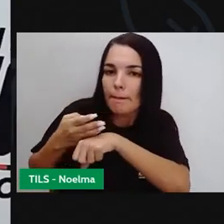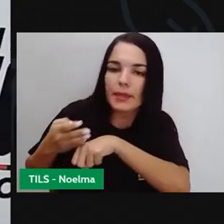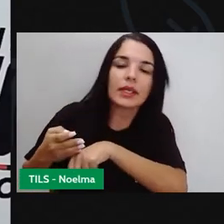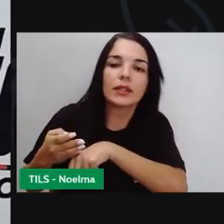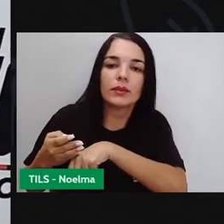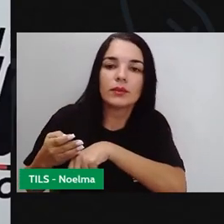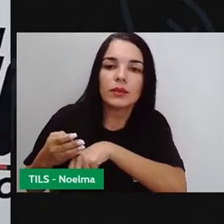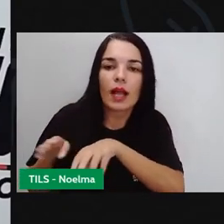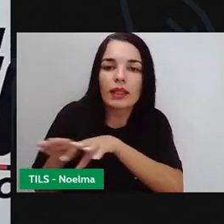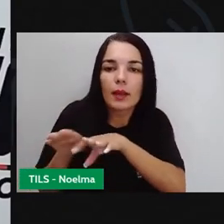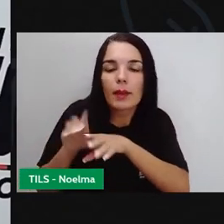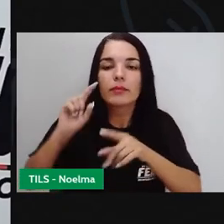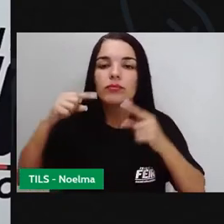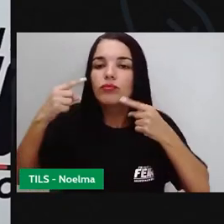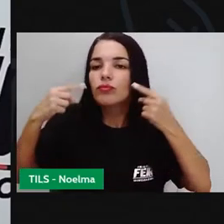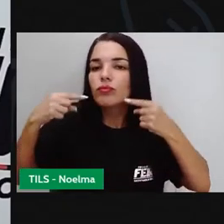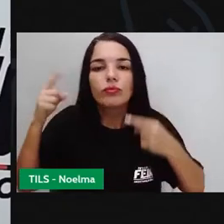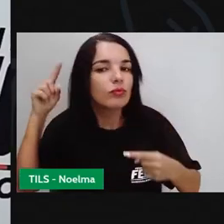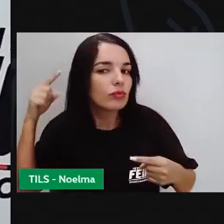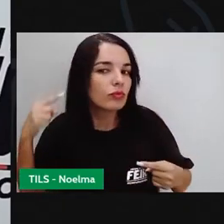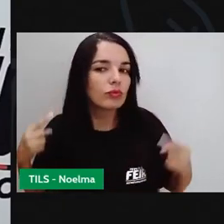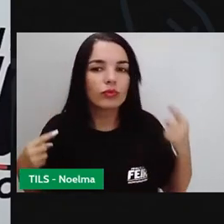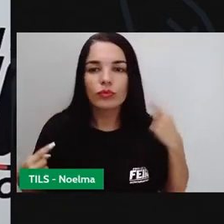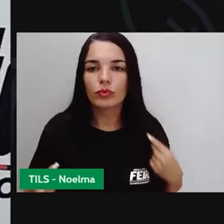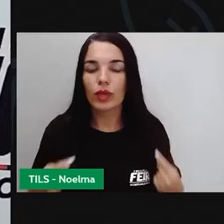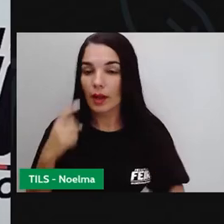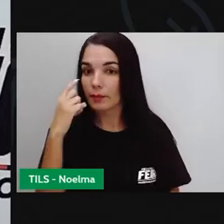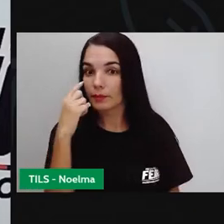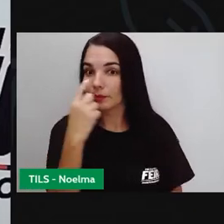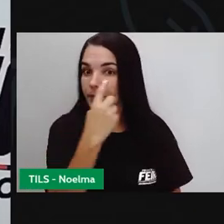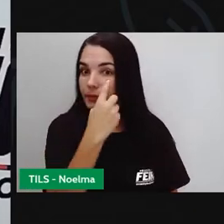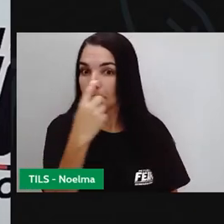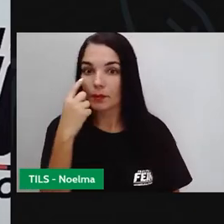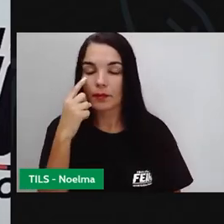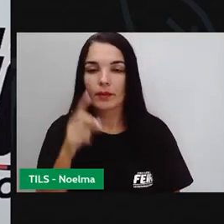e meus olhos são castanhos.